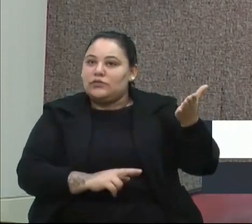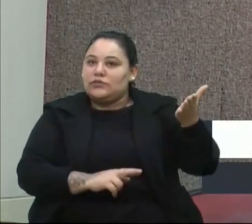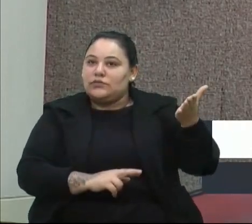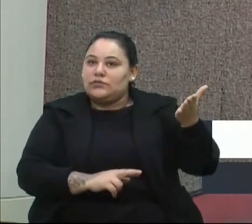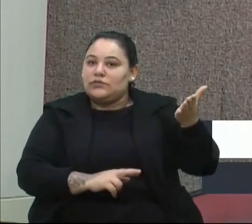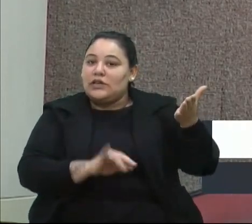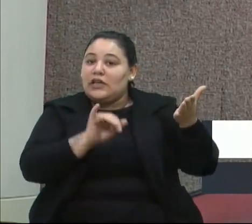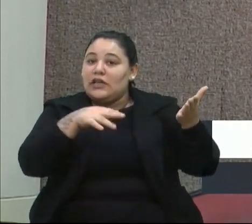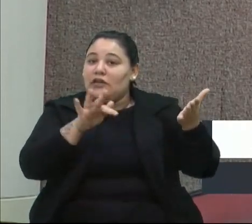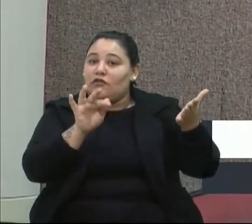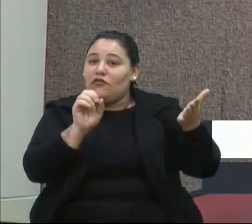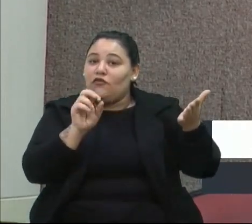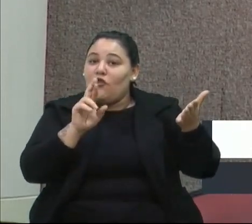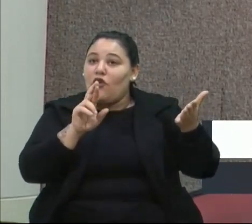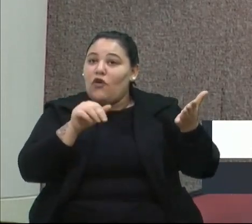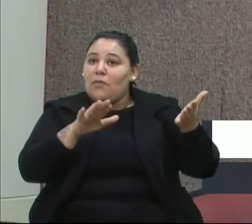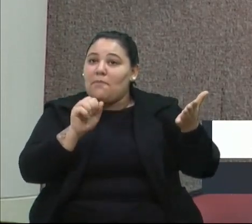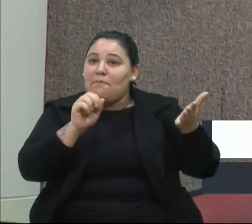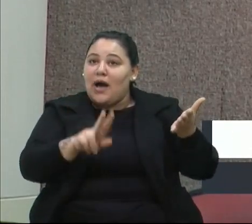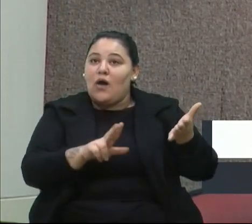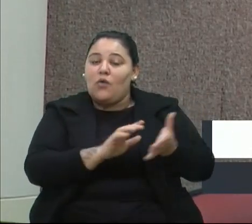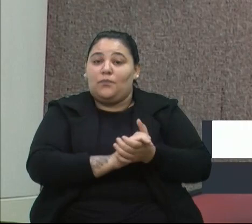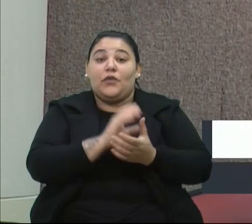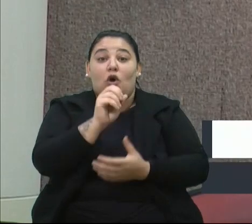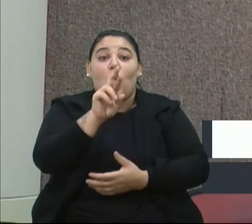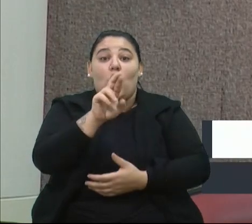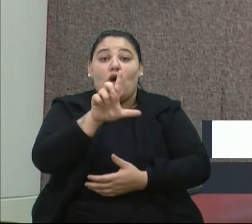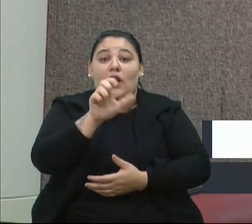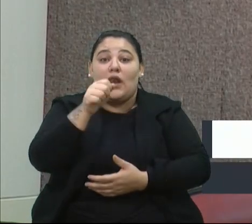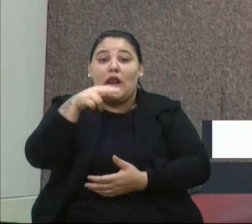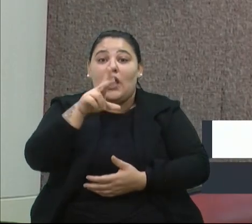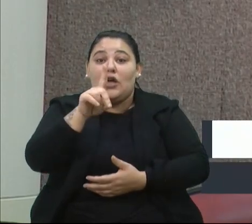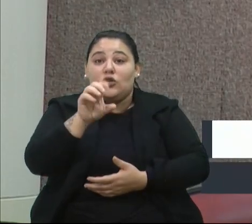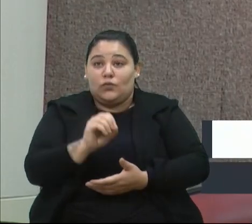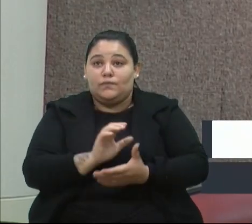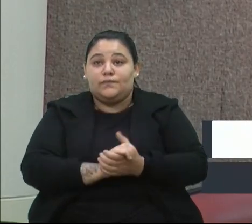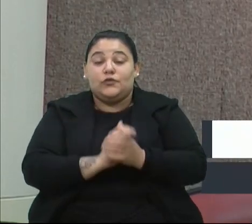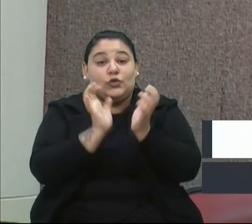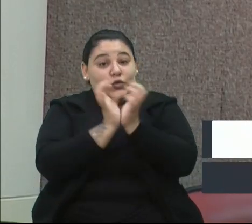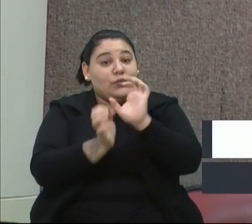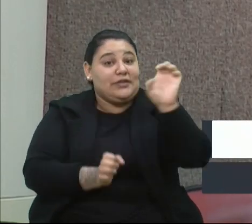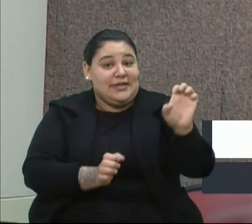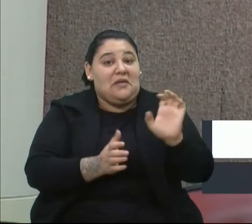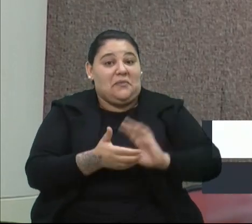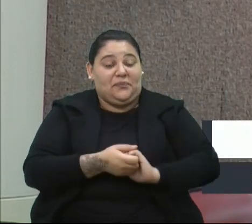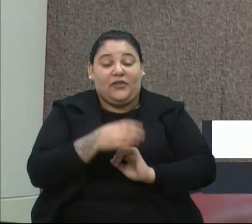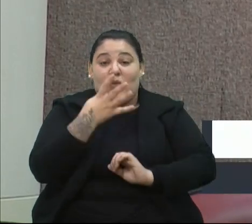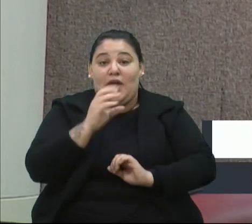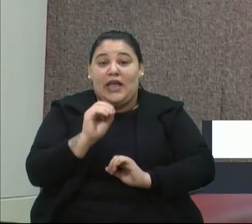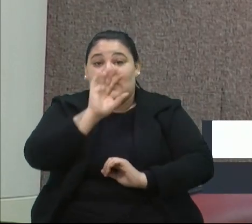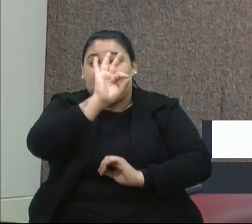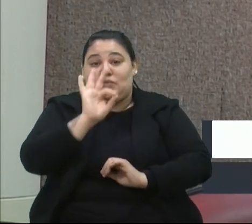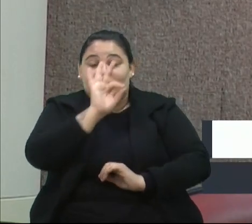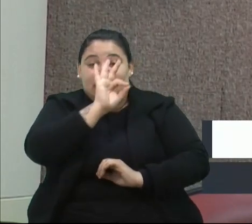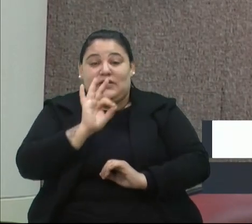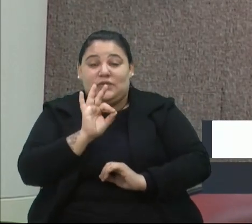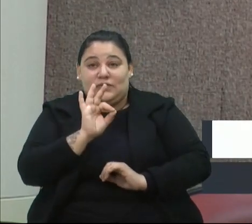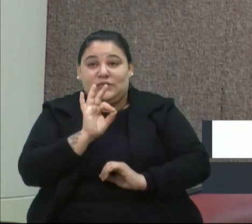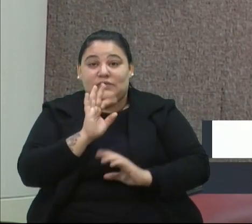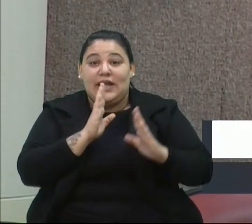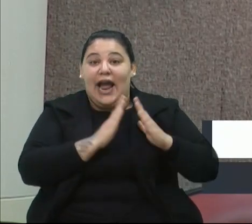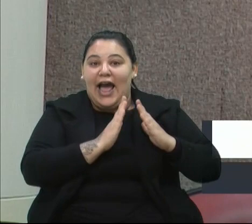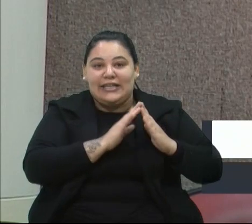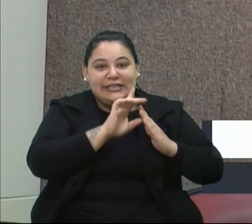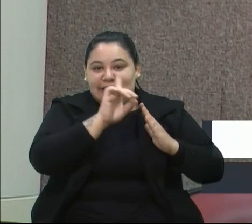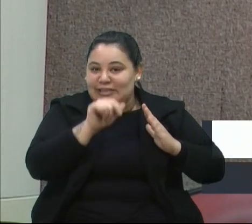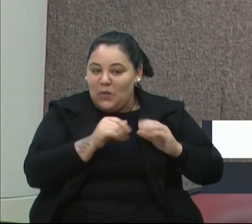informal? Orlando Silva, PC do B, que é da turma da esquerda, né? 40% da casa não